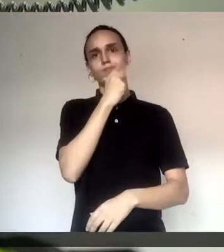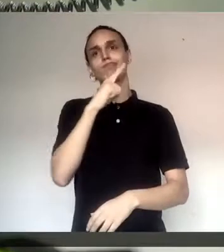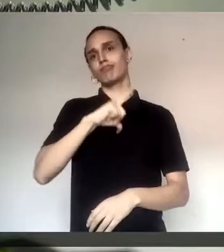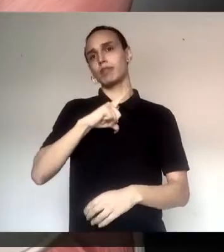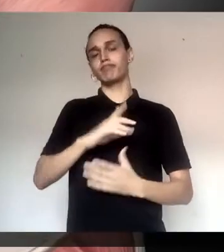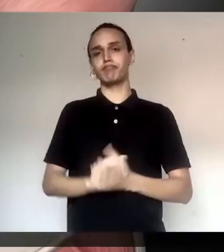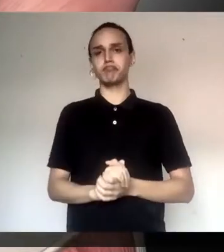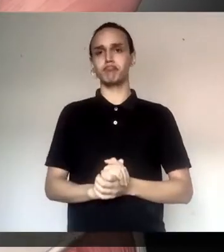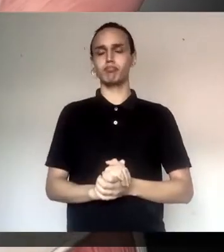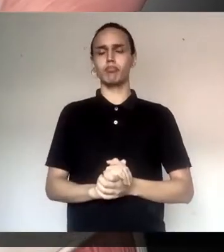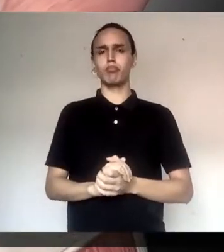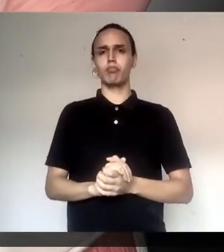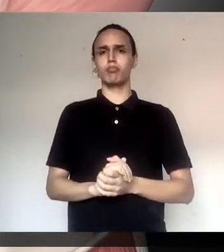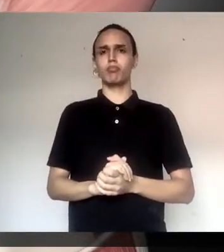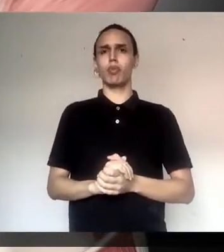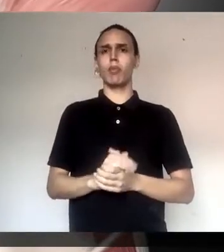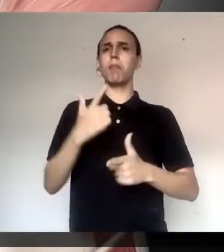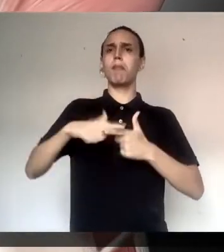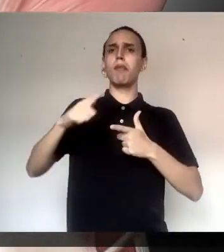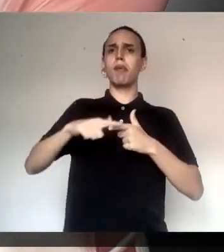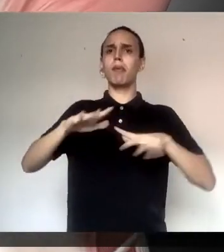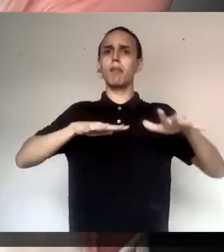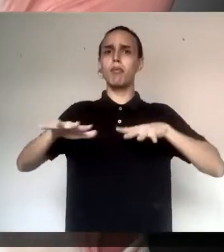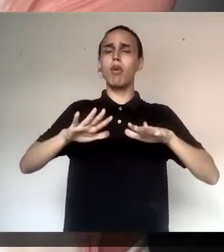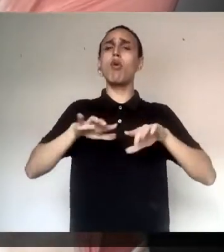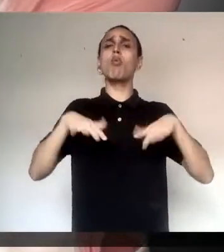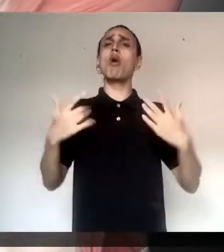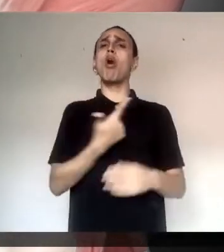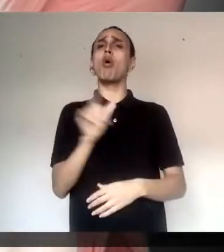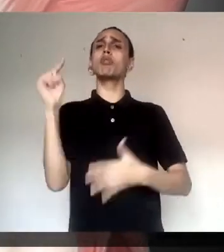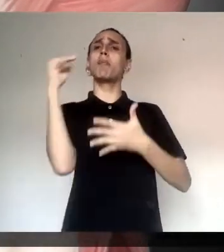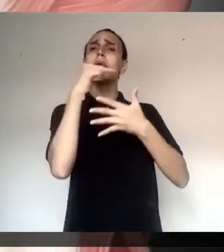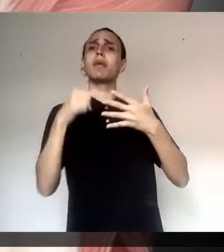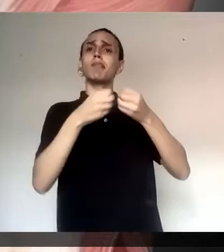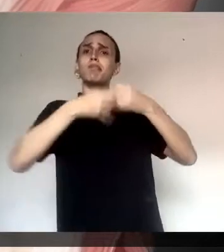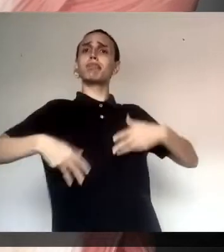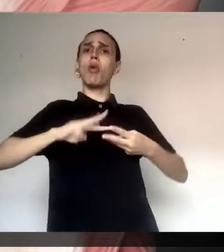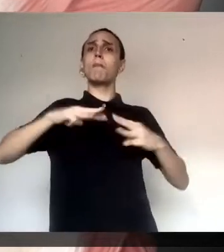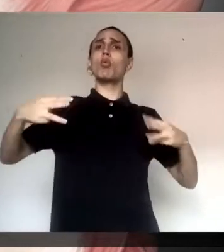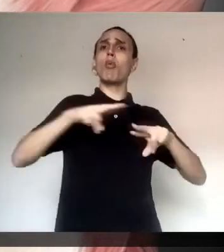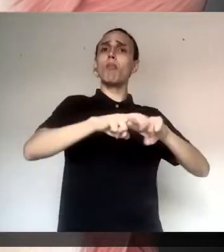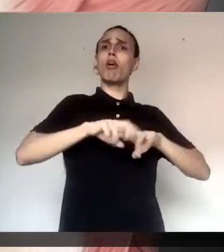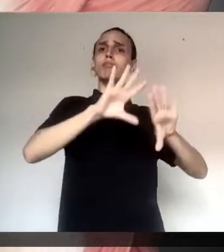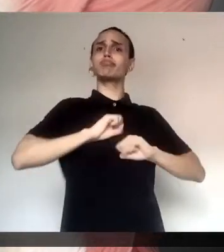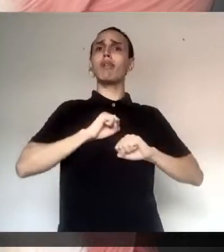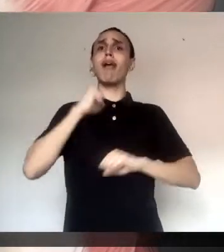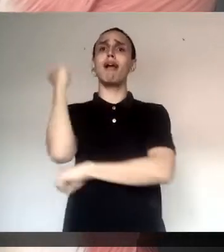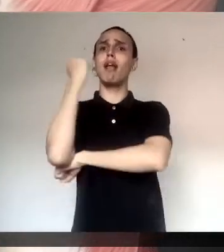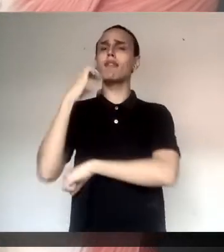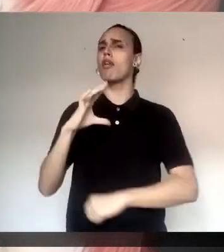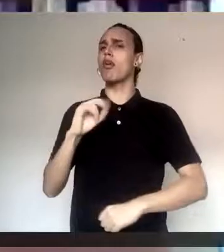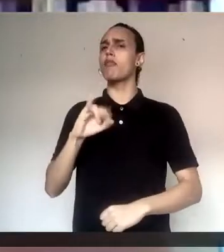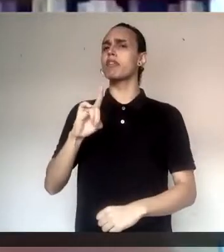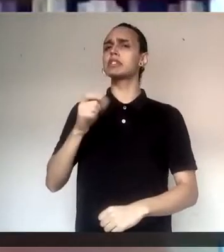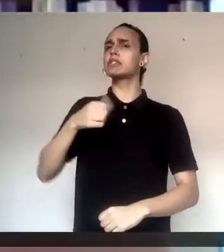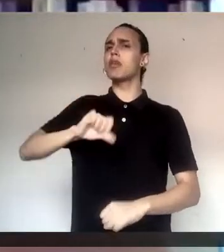esperava. Além da imobilidade, que outros fatores podem afetar os músculos de pacientes com a forma grave da Covid-19.